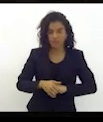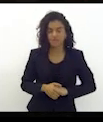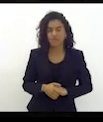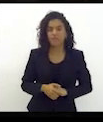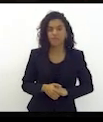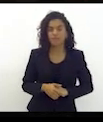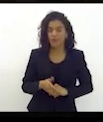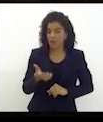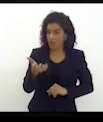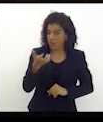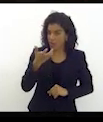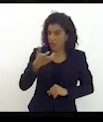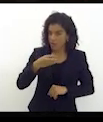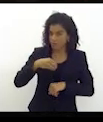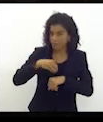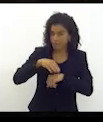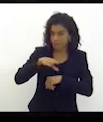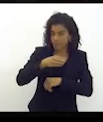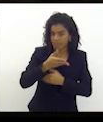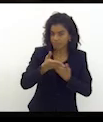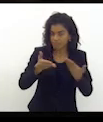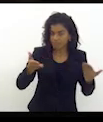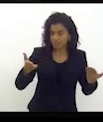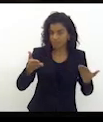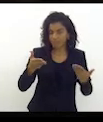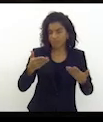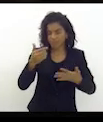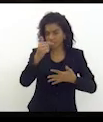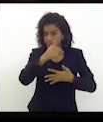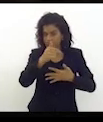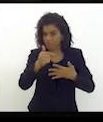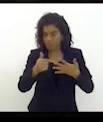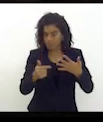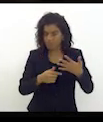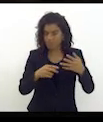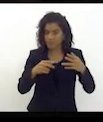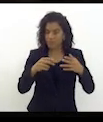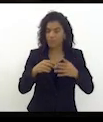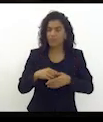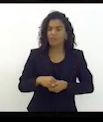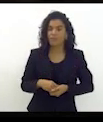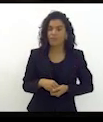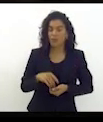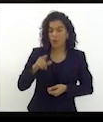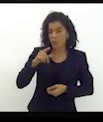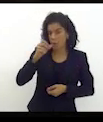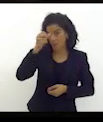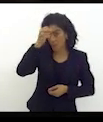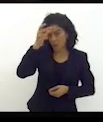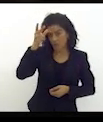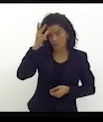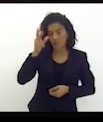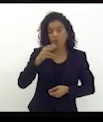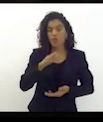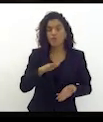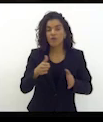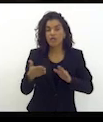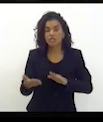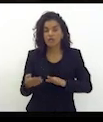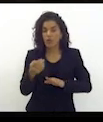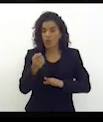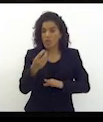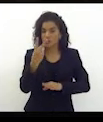gostaria de esclarecer algumas coisas neste aspecto. José Bonifácio morreu faz quase dois